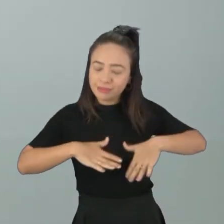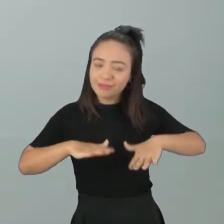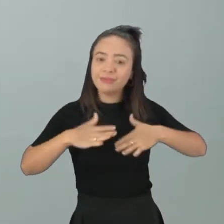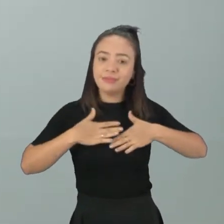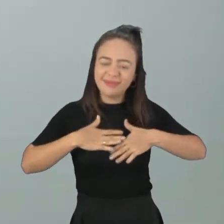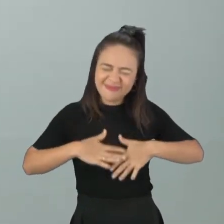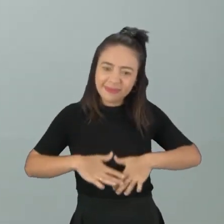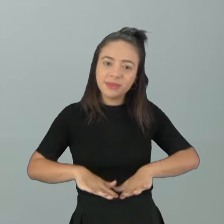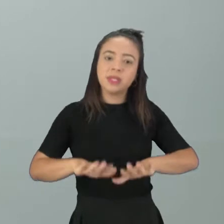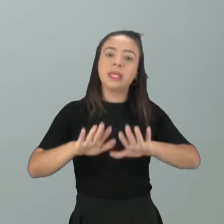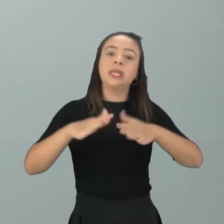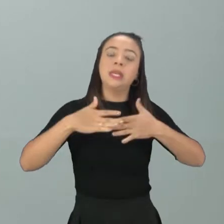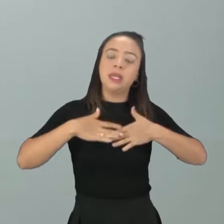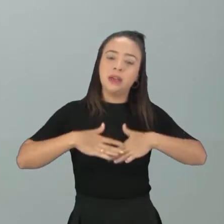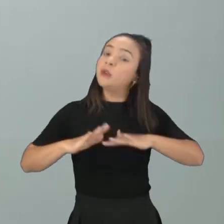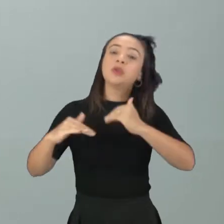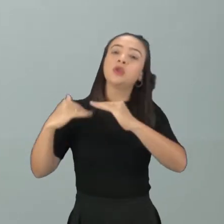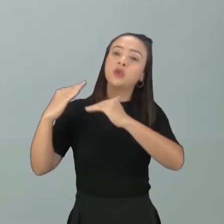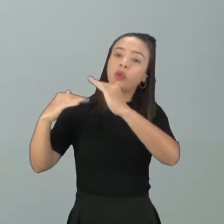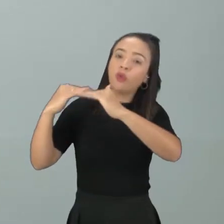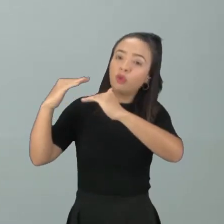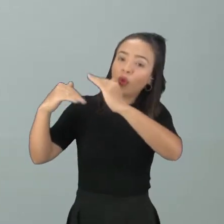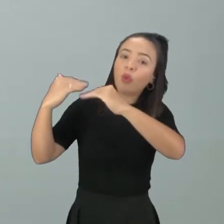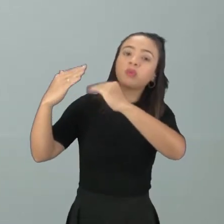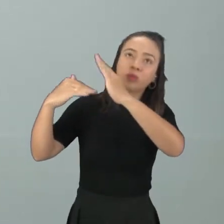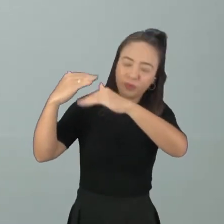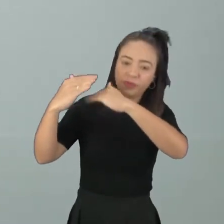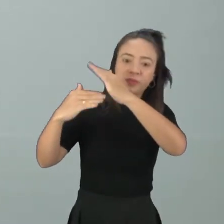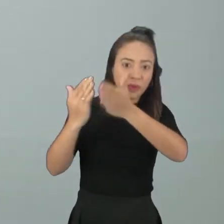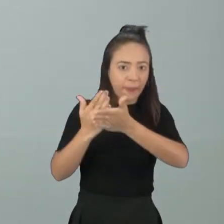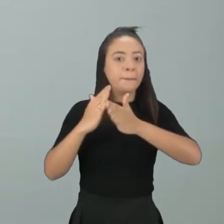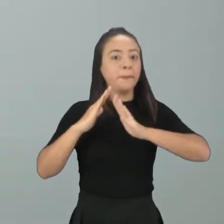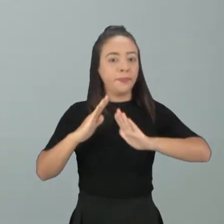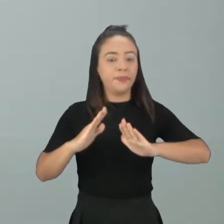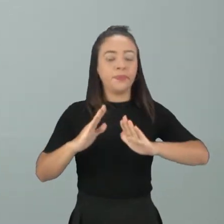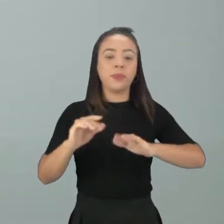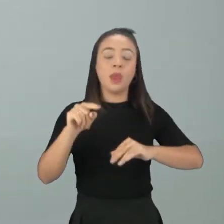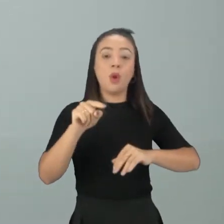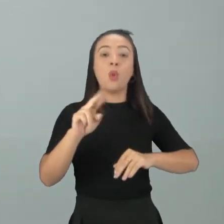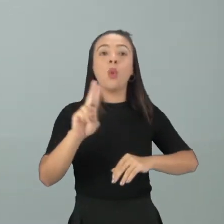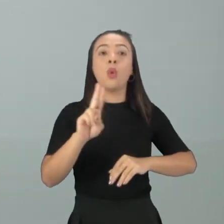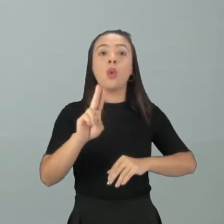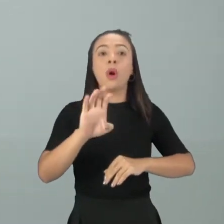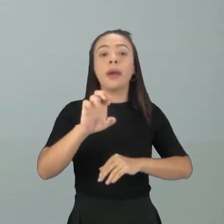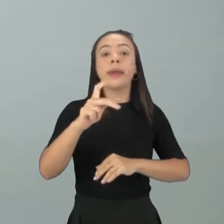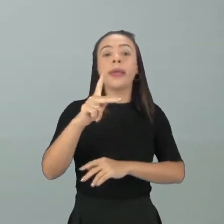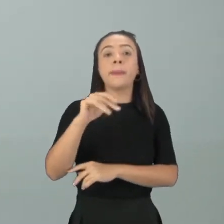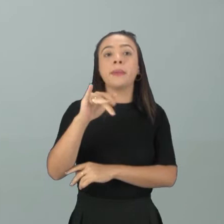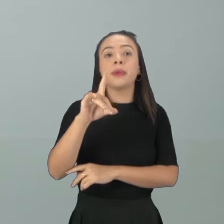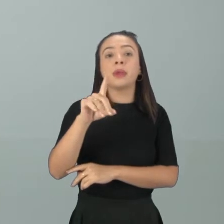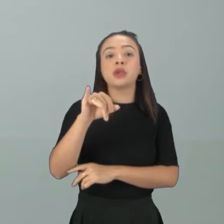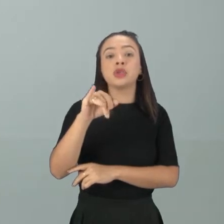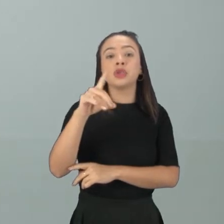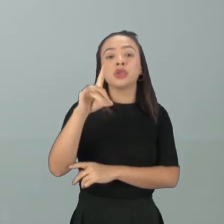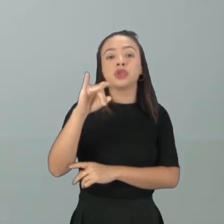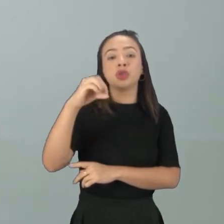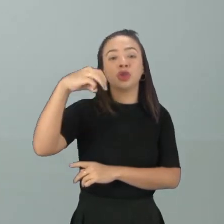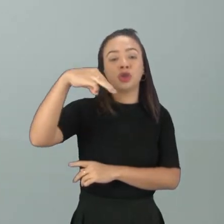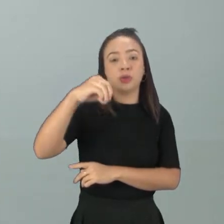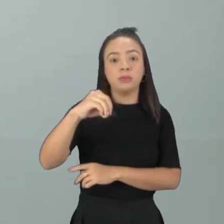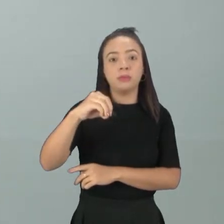Eles vão maturar, eles vão terminar o seu desenvolvimento, tá bom? Esse lugar é chamado de epidídimo. Ele fica